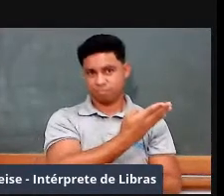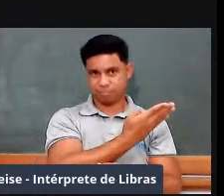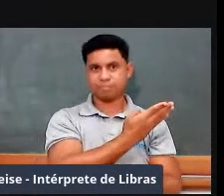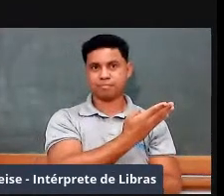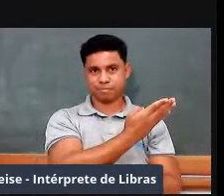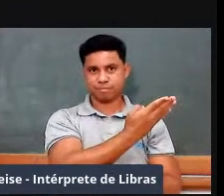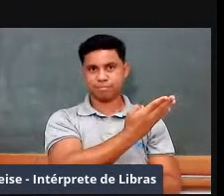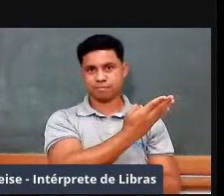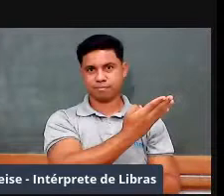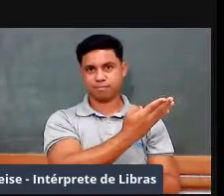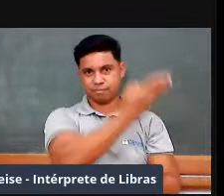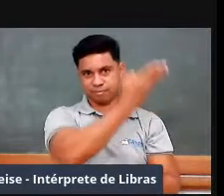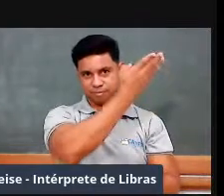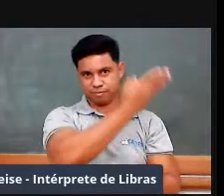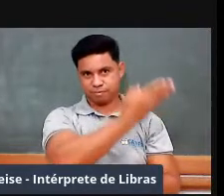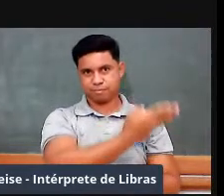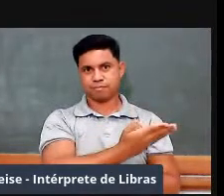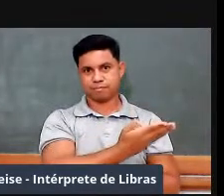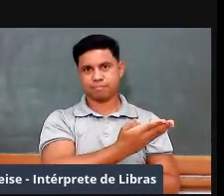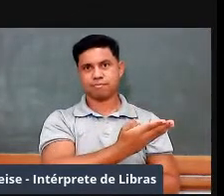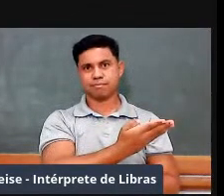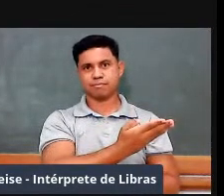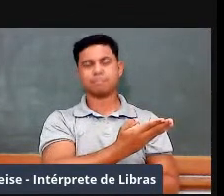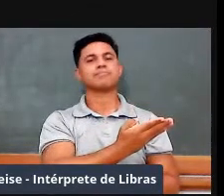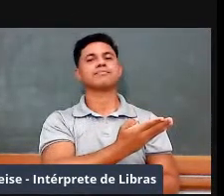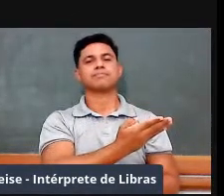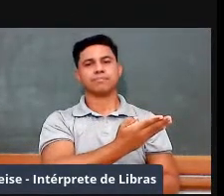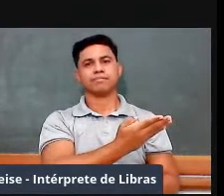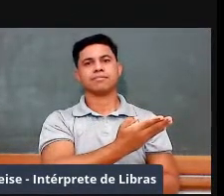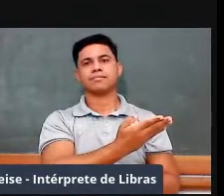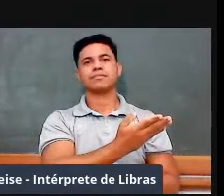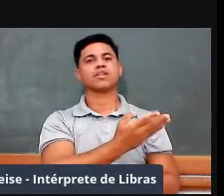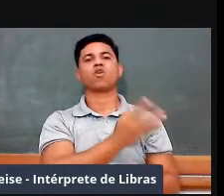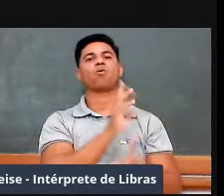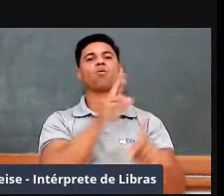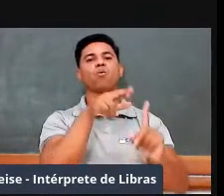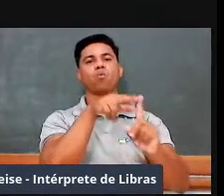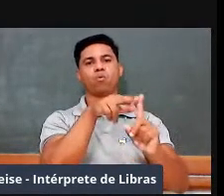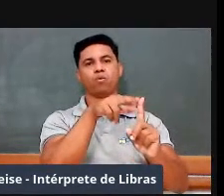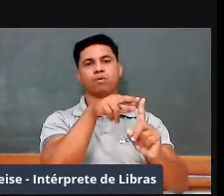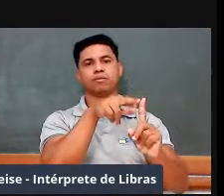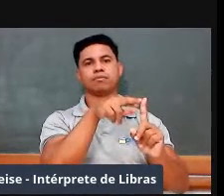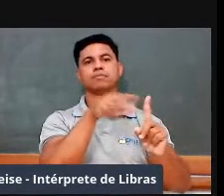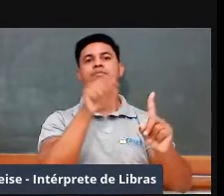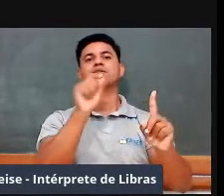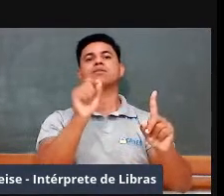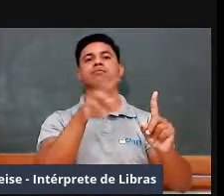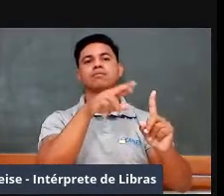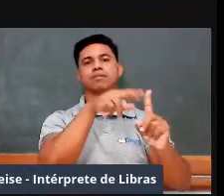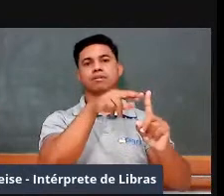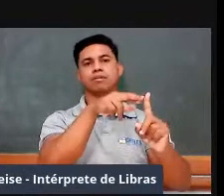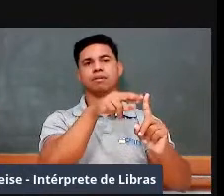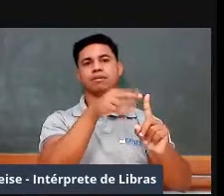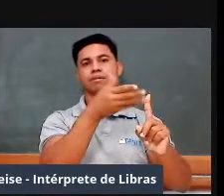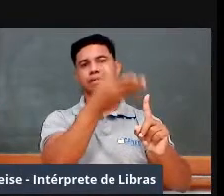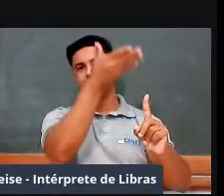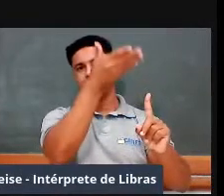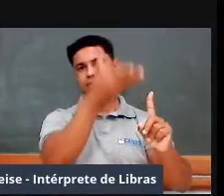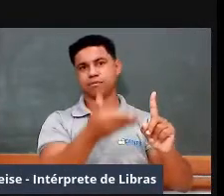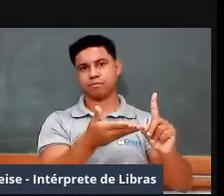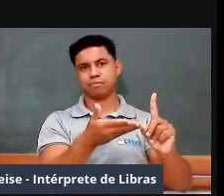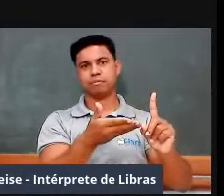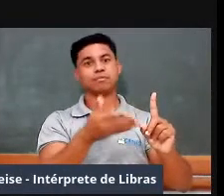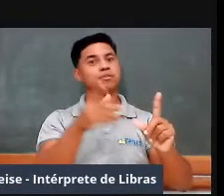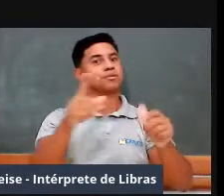vou caracterizar com vocês, que ela está representando a indumentária do que seria o nosso primeiro